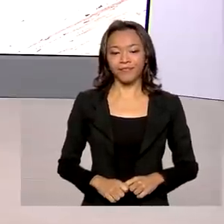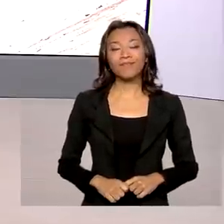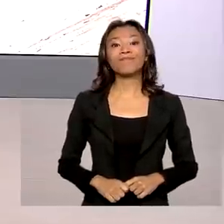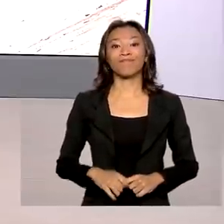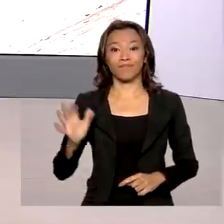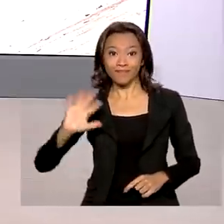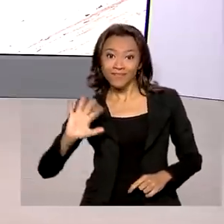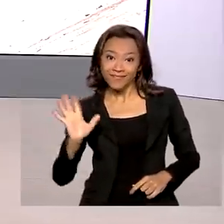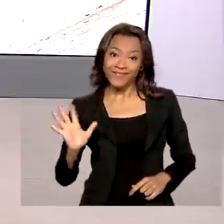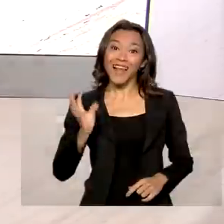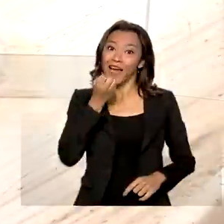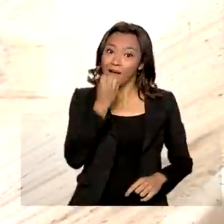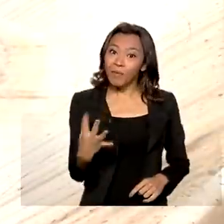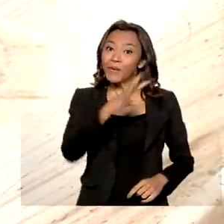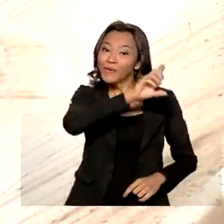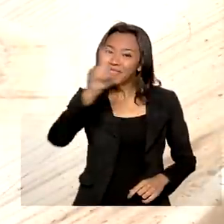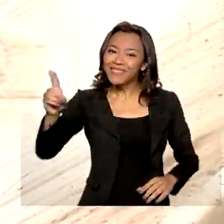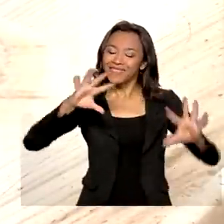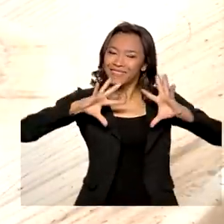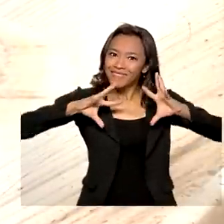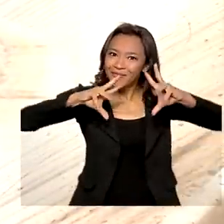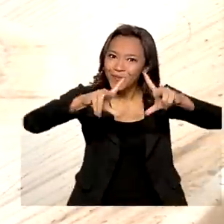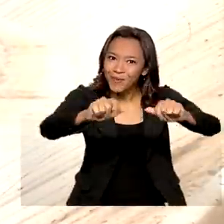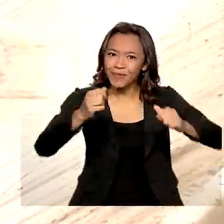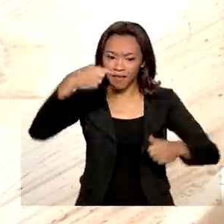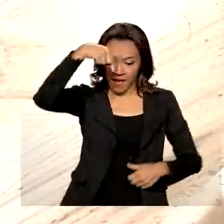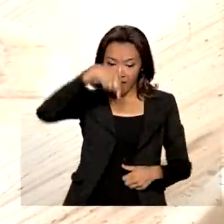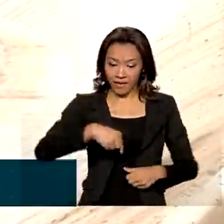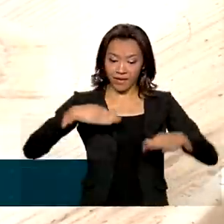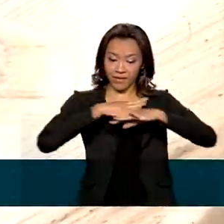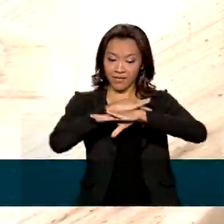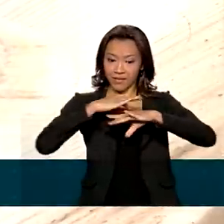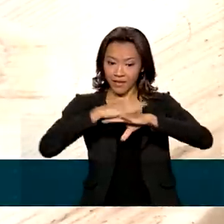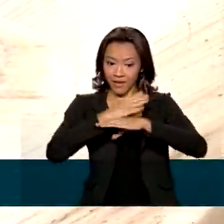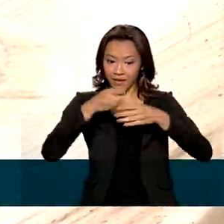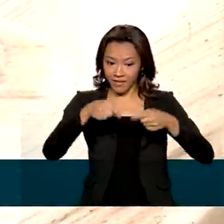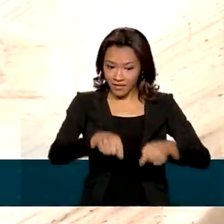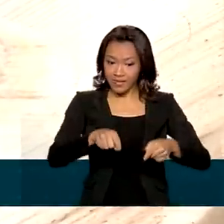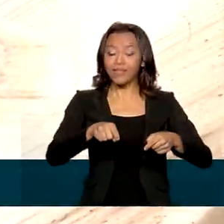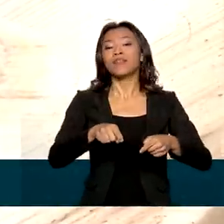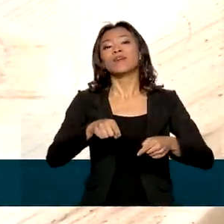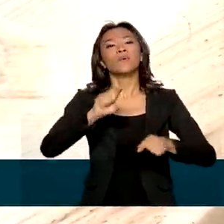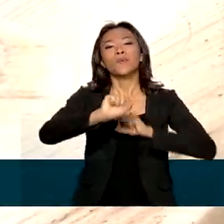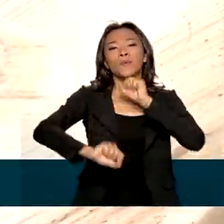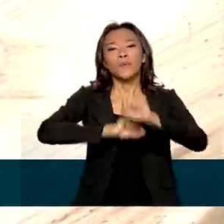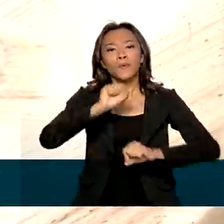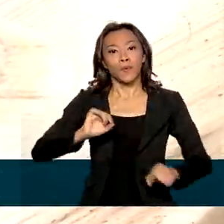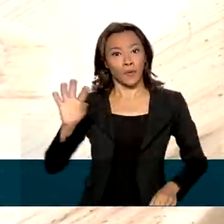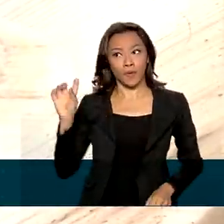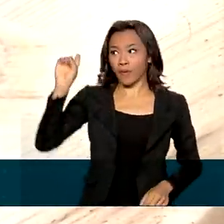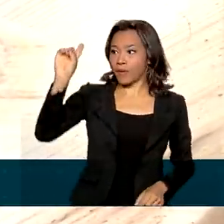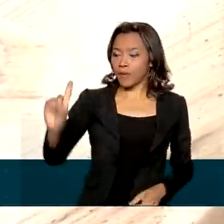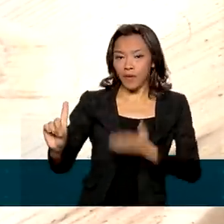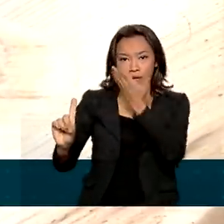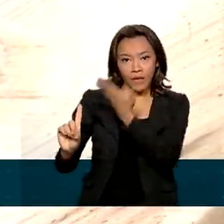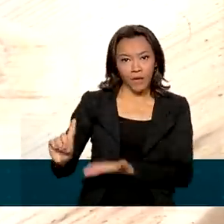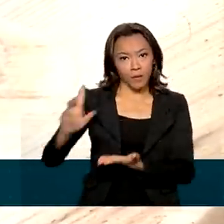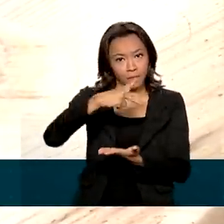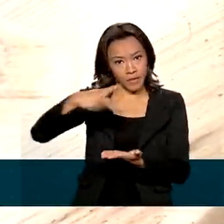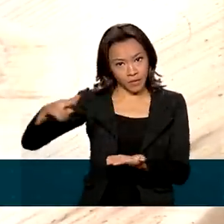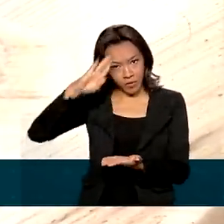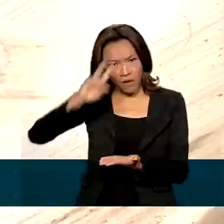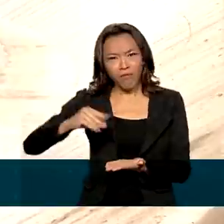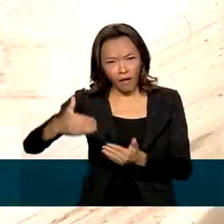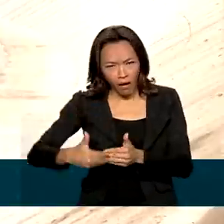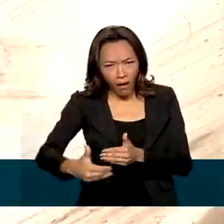Olá, Renata, bom dia, um bom dia a todos. Olha, aqui em São José de Piranhas, o presidente Jair Bolsonaro vai inaugurar a última